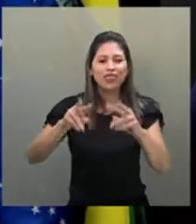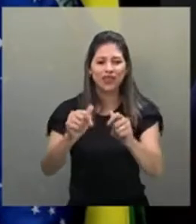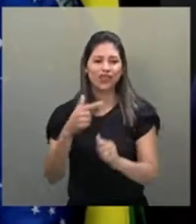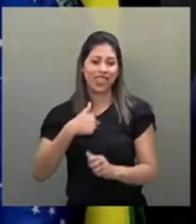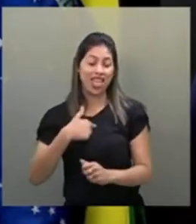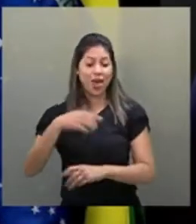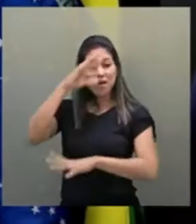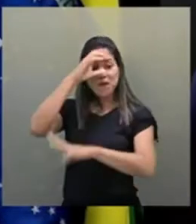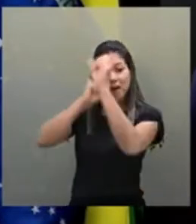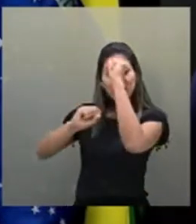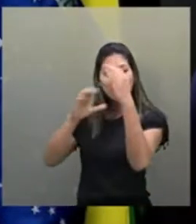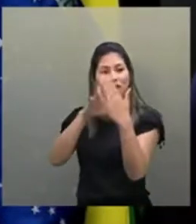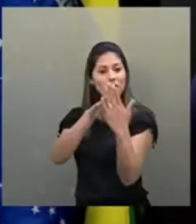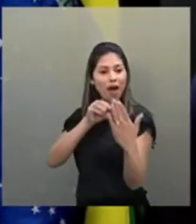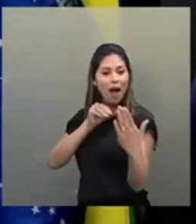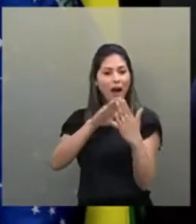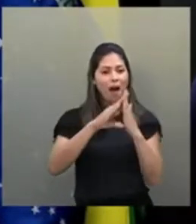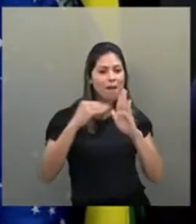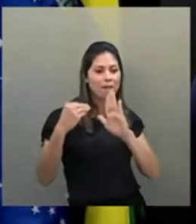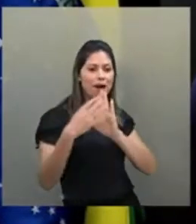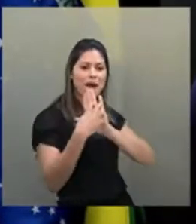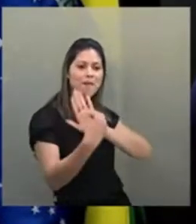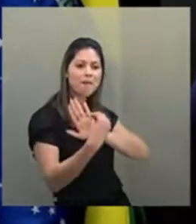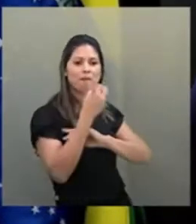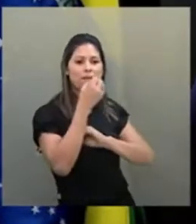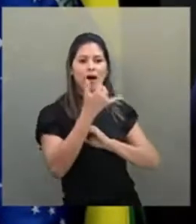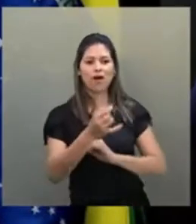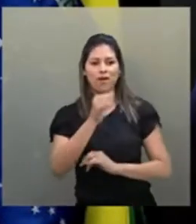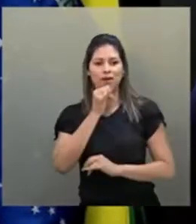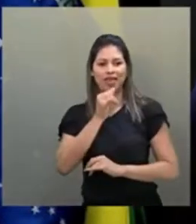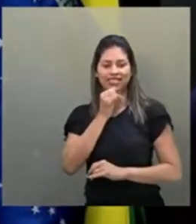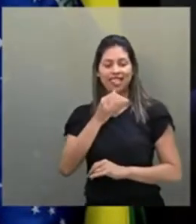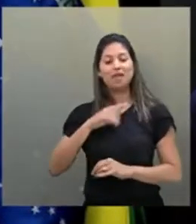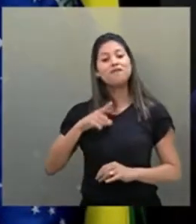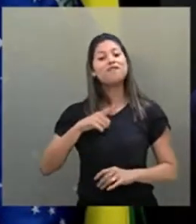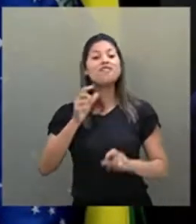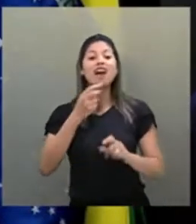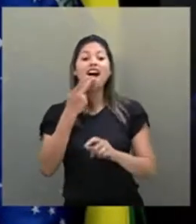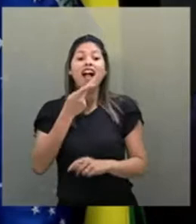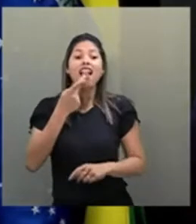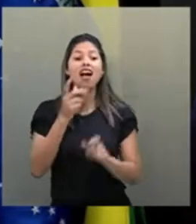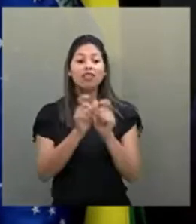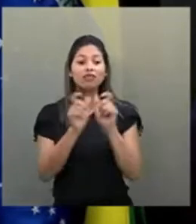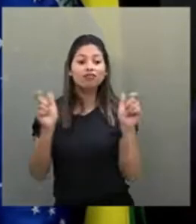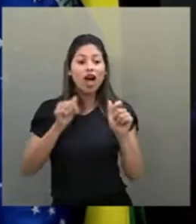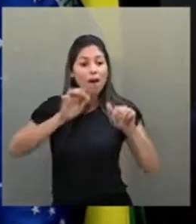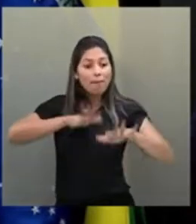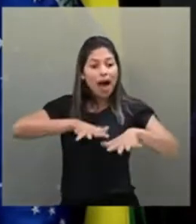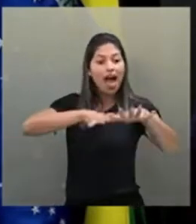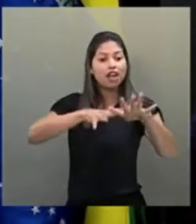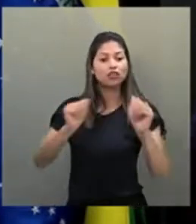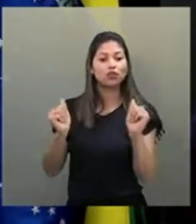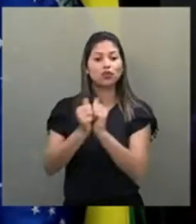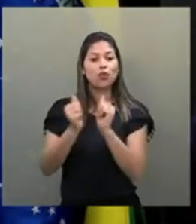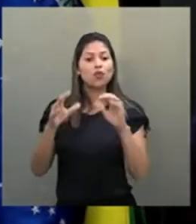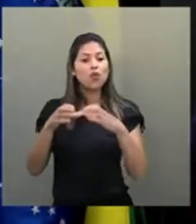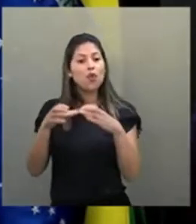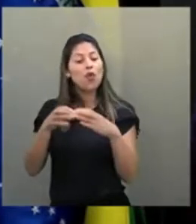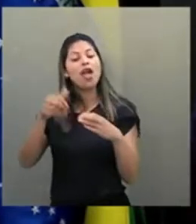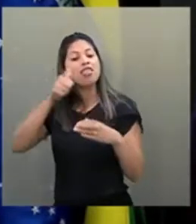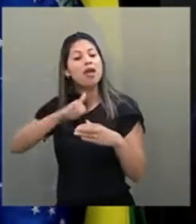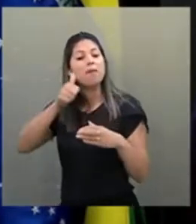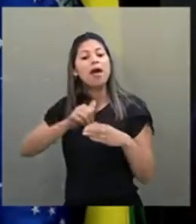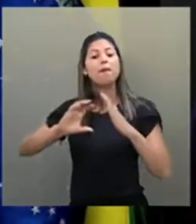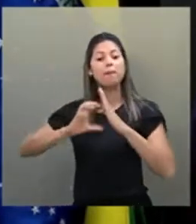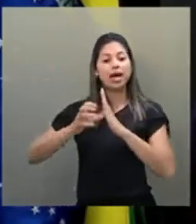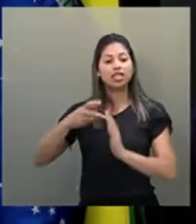e copio, porque os bons exemplos têm que ser copiados. Numa fala do movimento, de um evento que fizemos com as mulheres do meu partido do MDB,